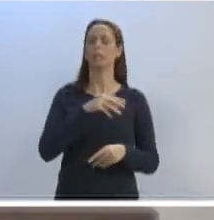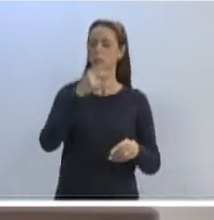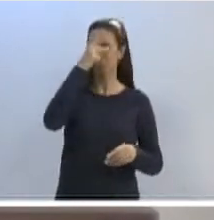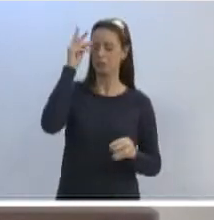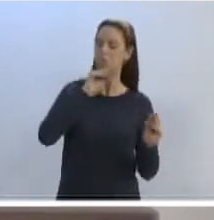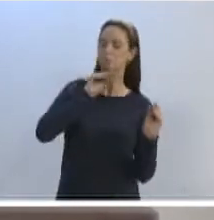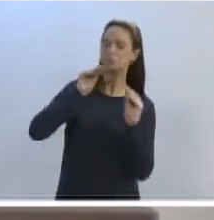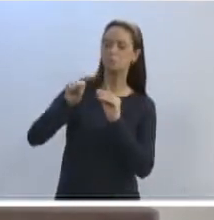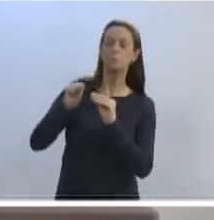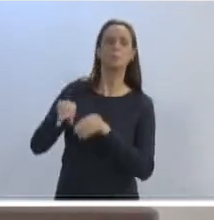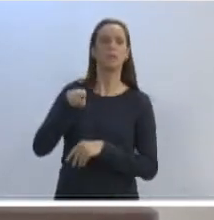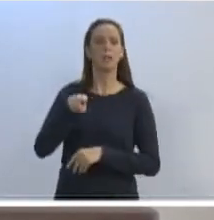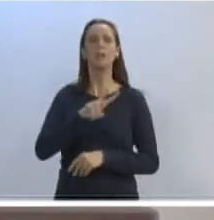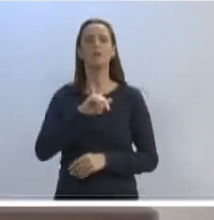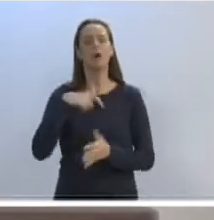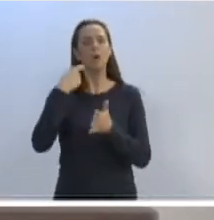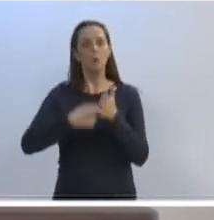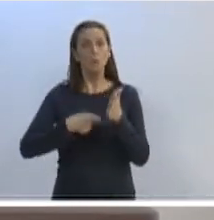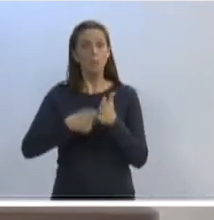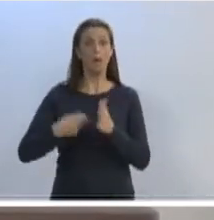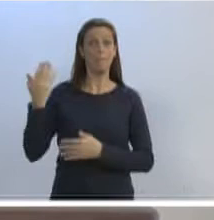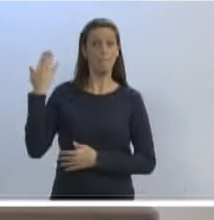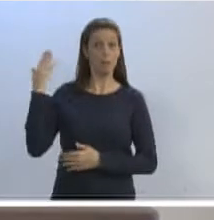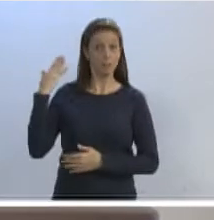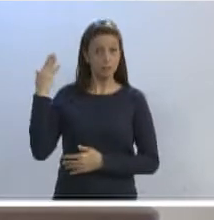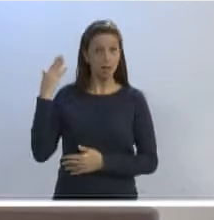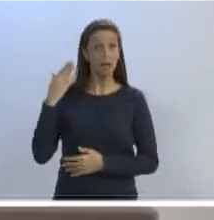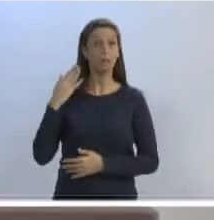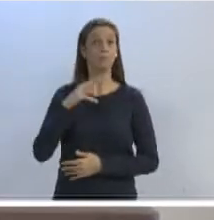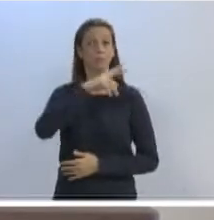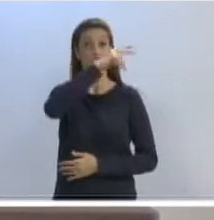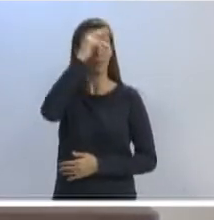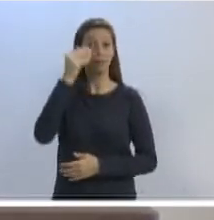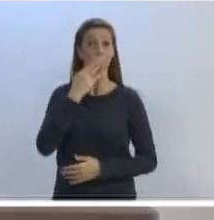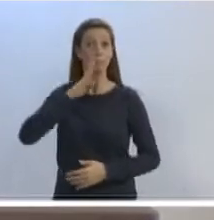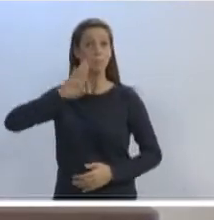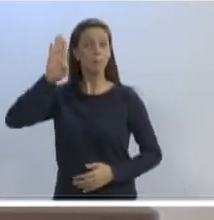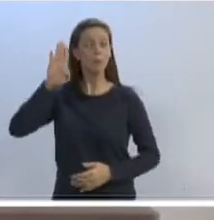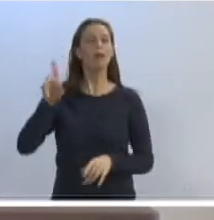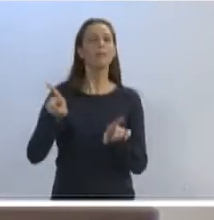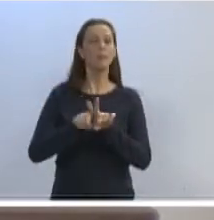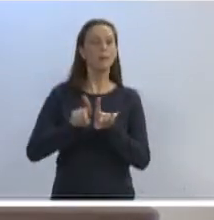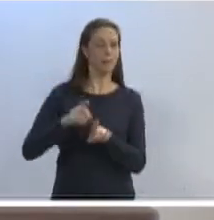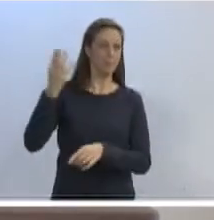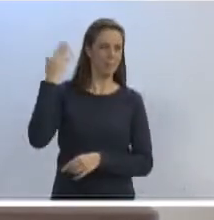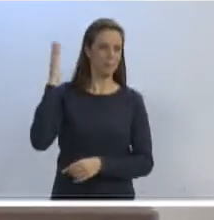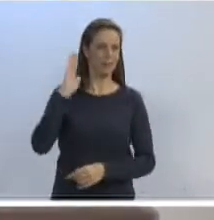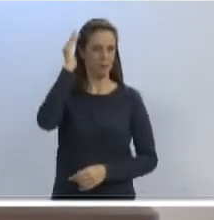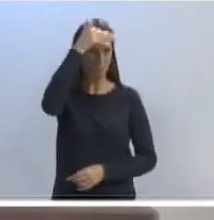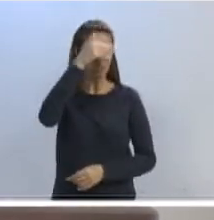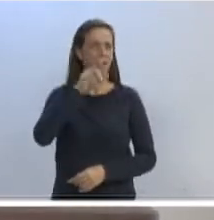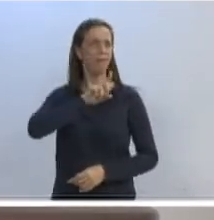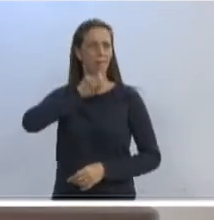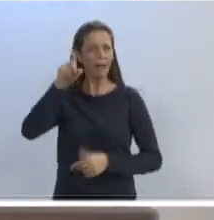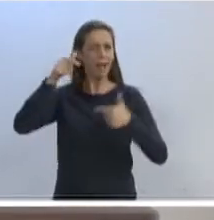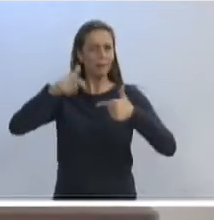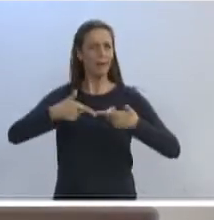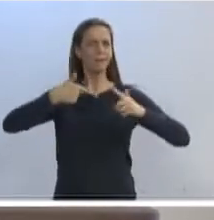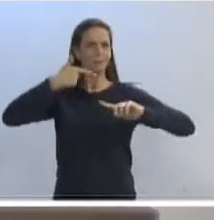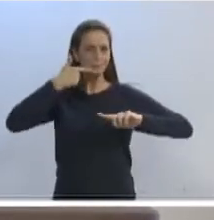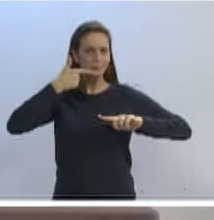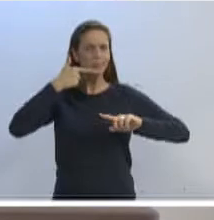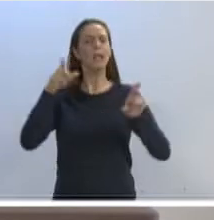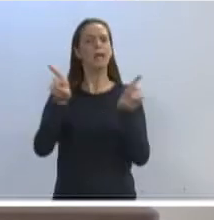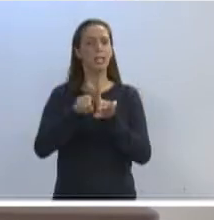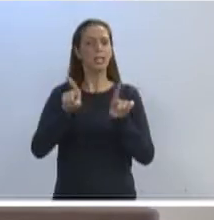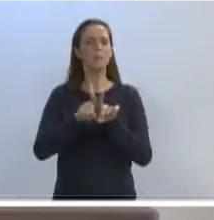bairros da nossa cidade e cobrar essas promessas. Essas promessas não podem cair no esquecimento. O Mário disse lá no Teatro Carlos Gomes, vereador Bruno, eu estava lá na transmissão de cargo,